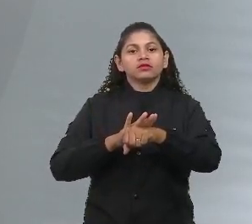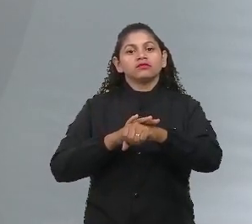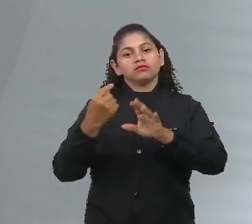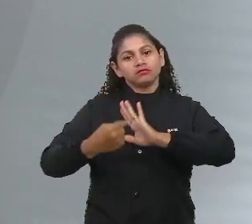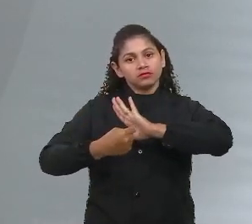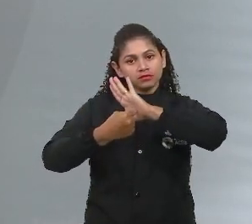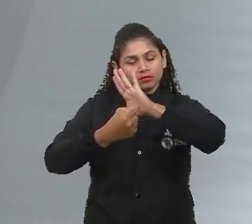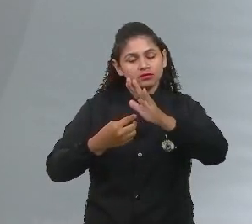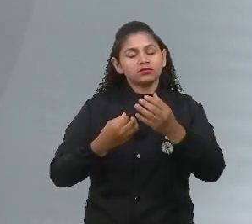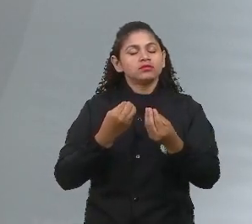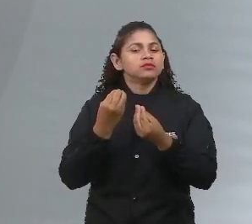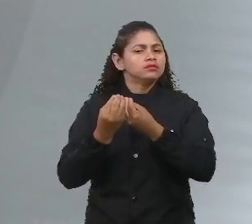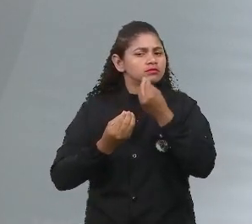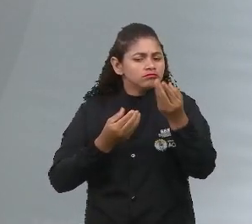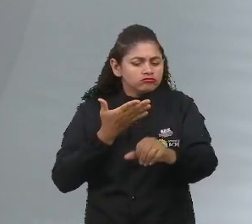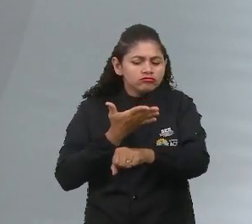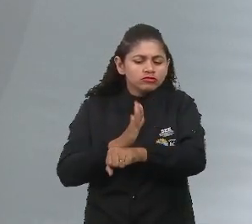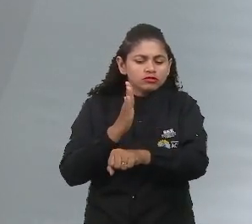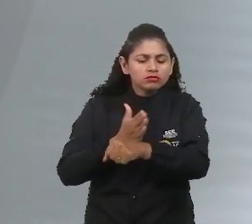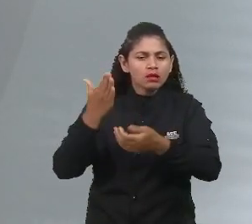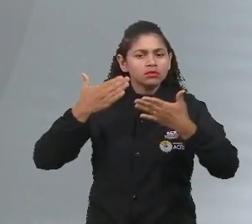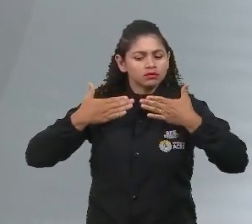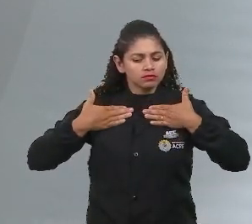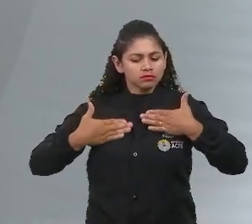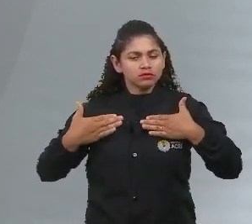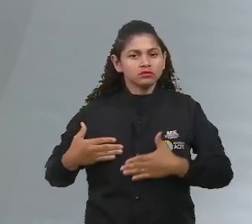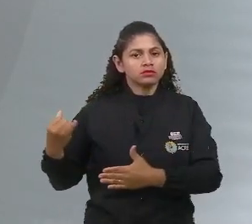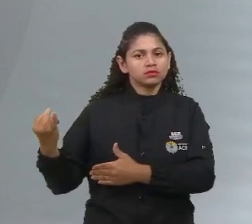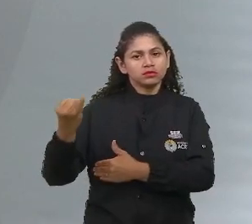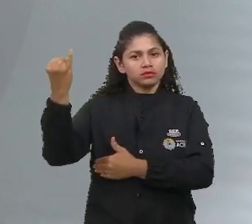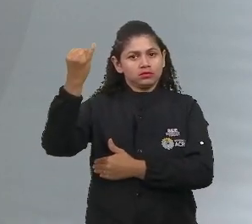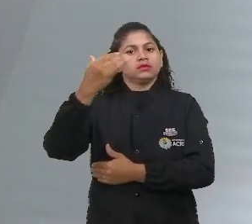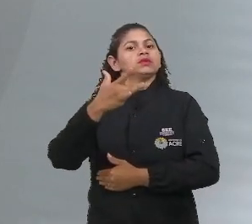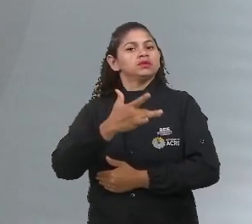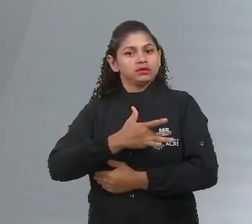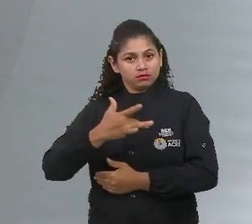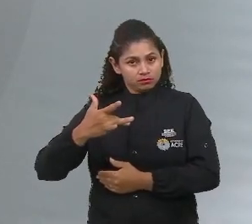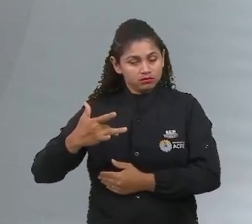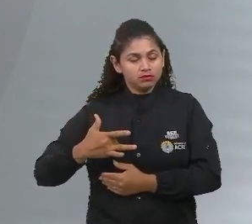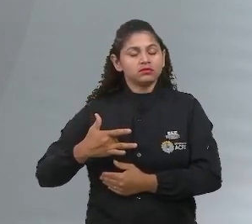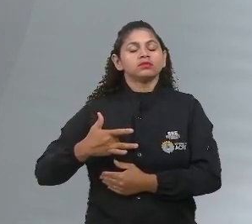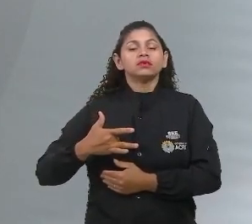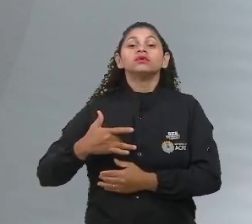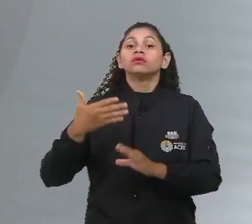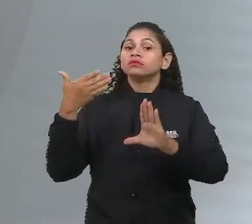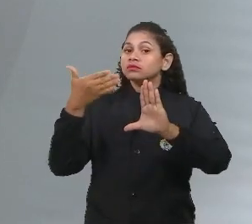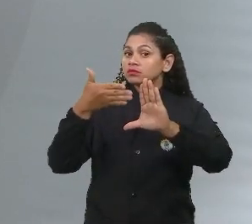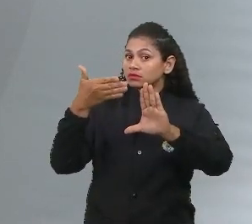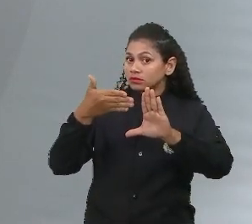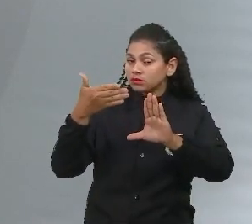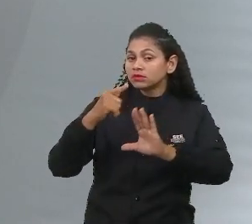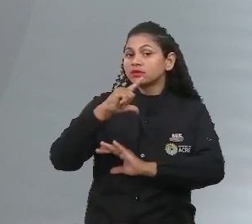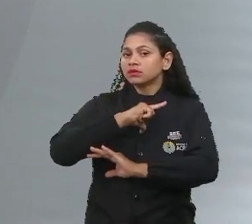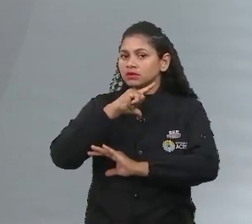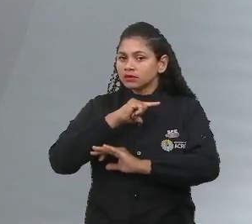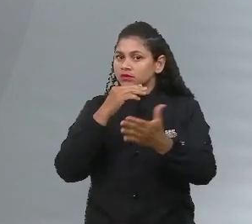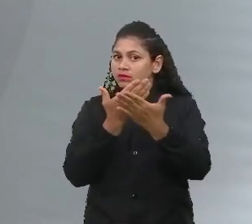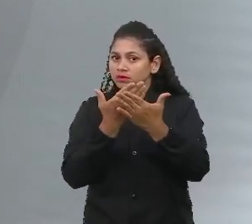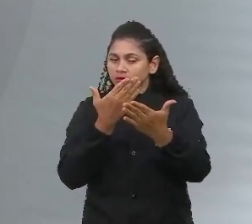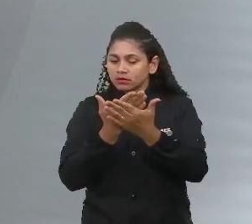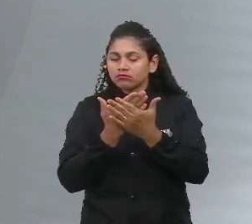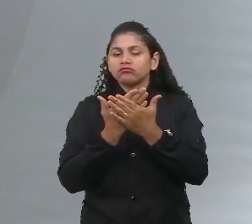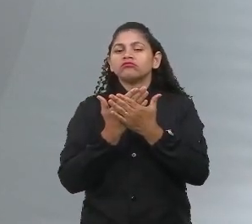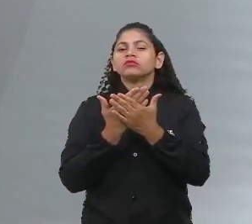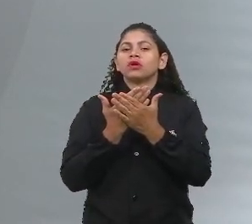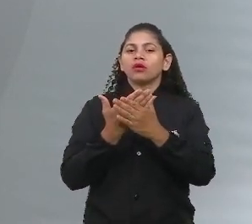não... É só revisar aí, dar uma olhadinha, na plataforma tem aula falando sobre cultura corporal de movimento, das práticas corporais que podem ser